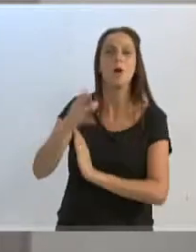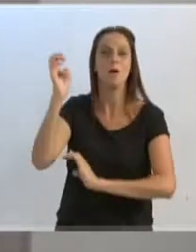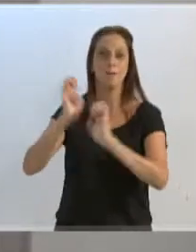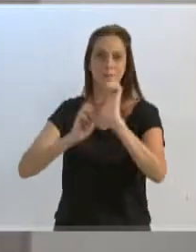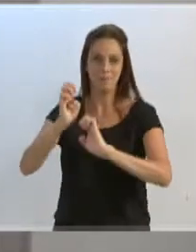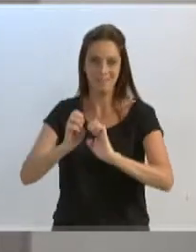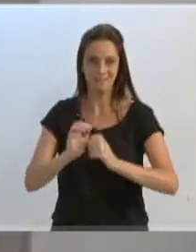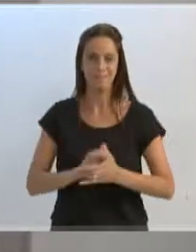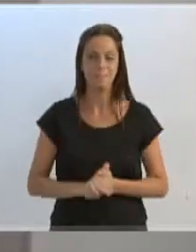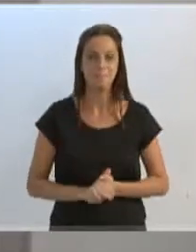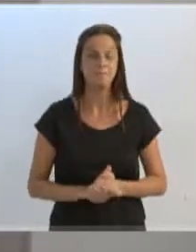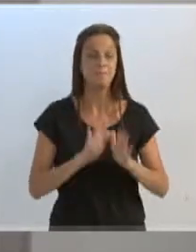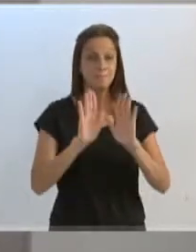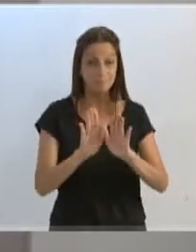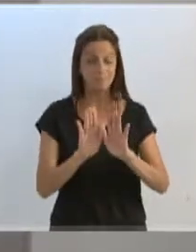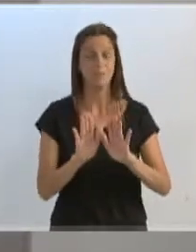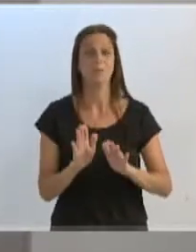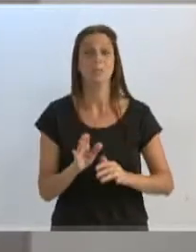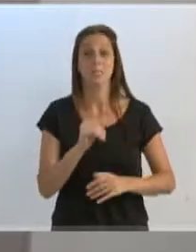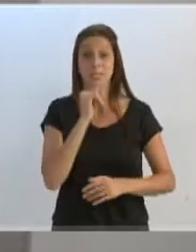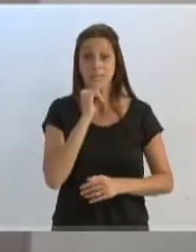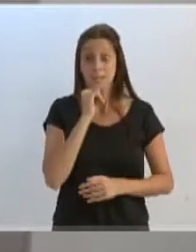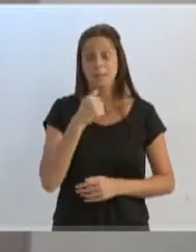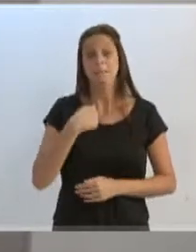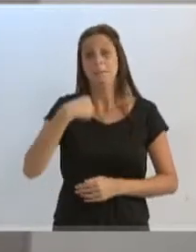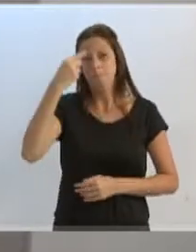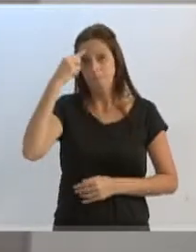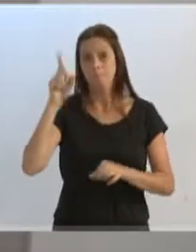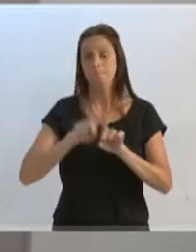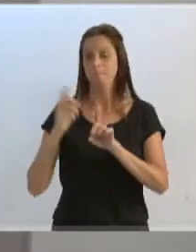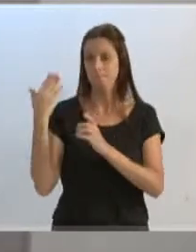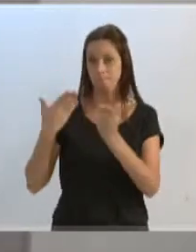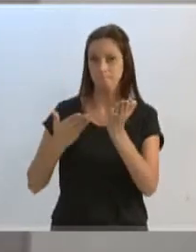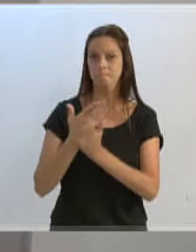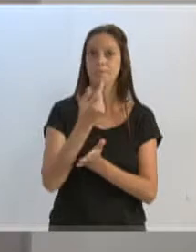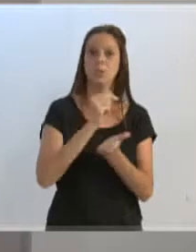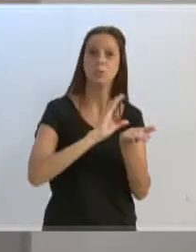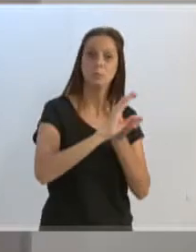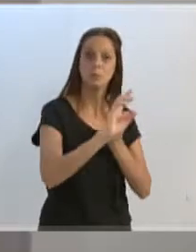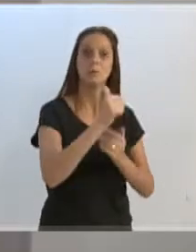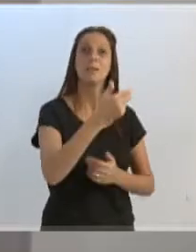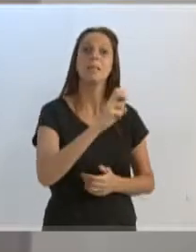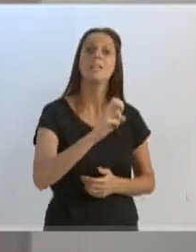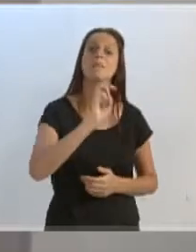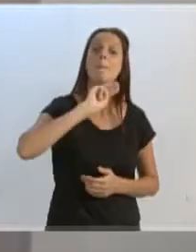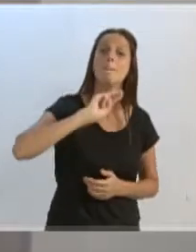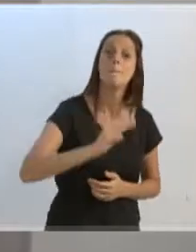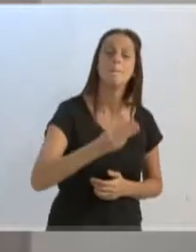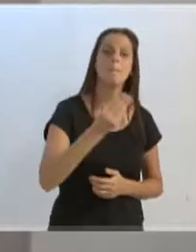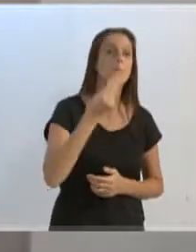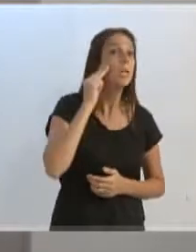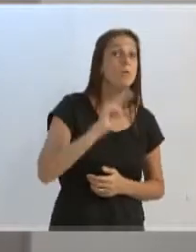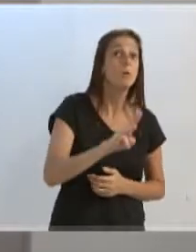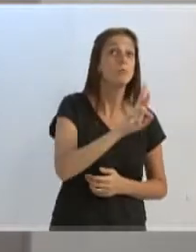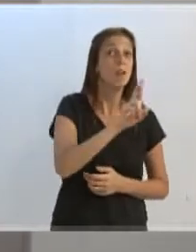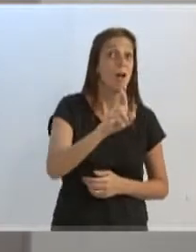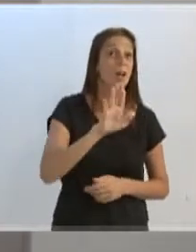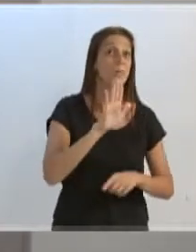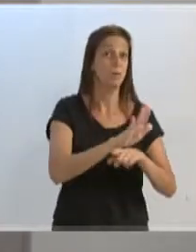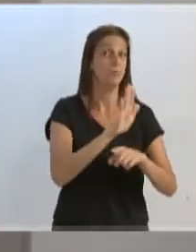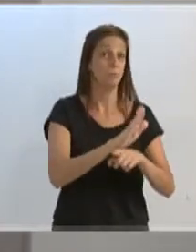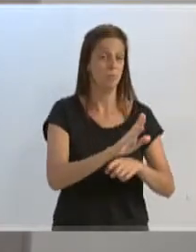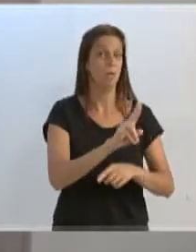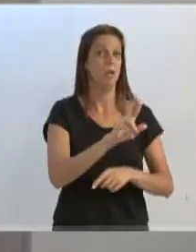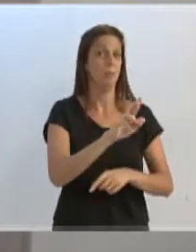aprovação de um repasse de 15 milhões de reais à urbanizadora, projeto esse, que foi